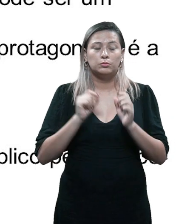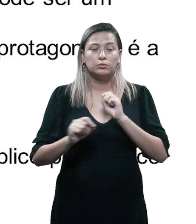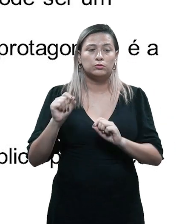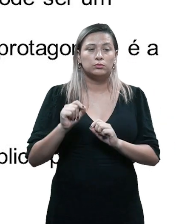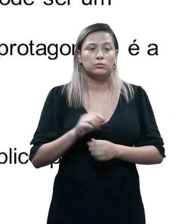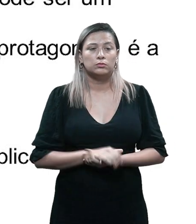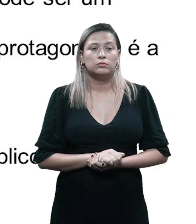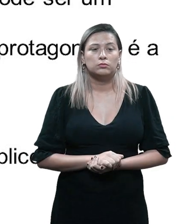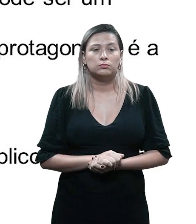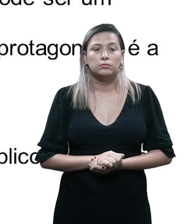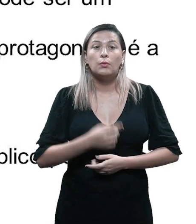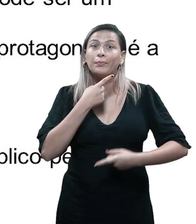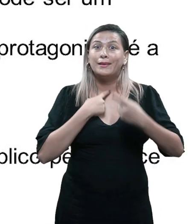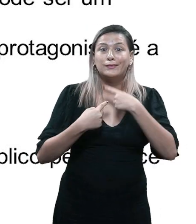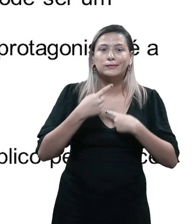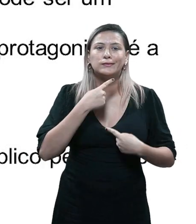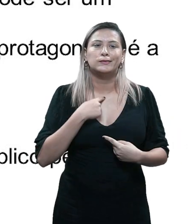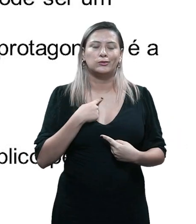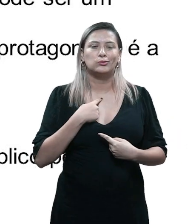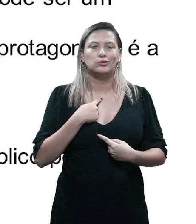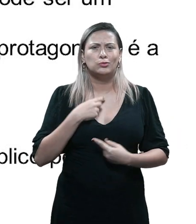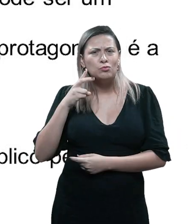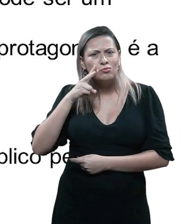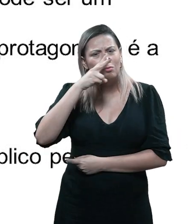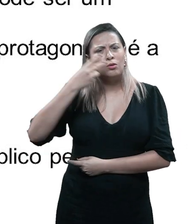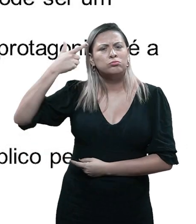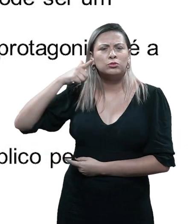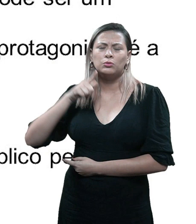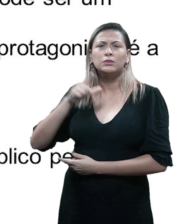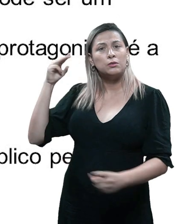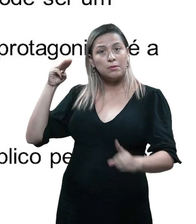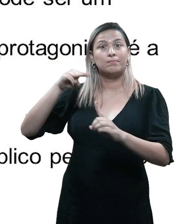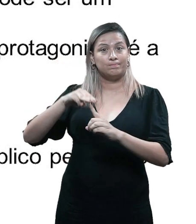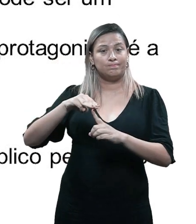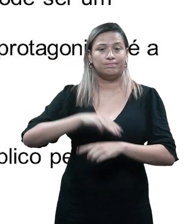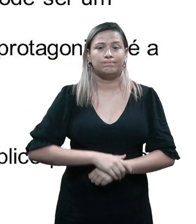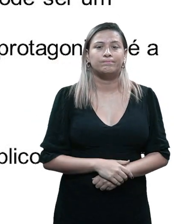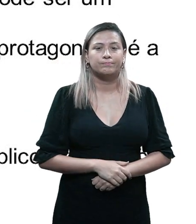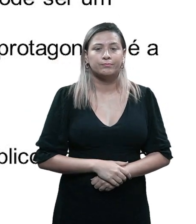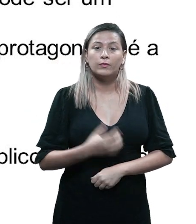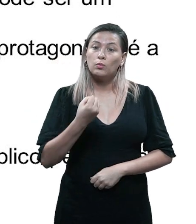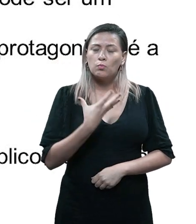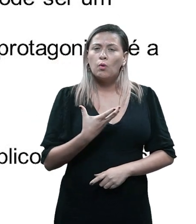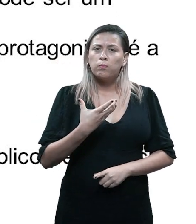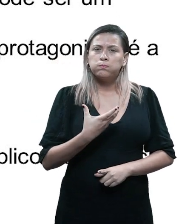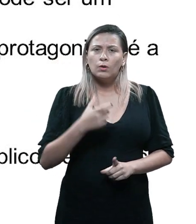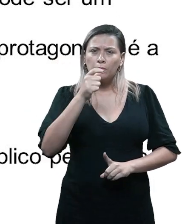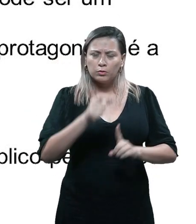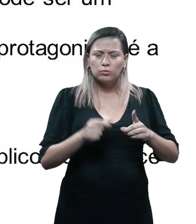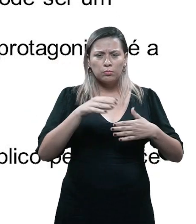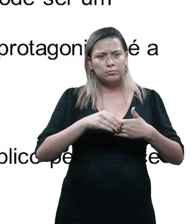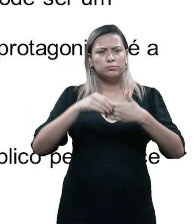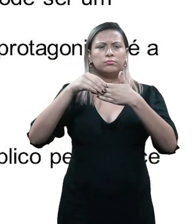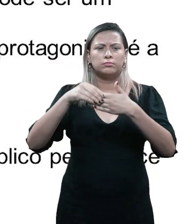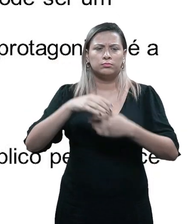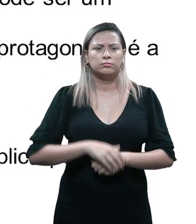tem que ter um desejo intenso de atingir uma meta. Um bom protagonista,